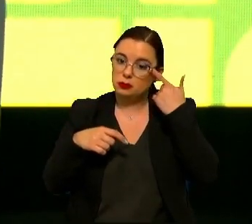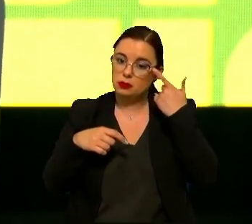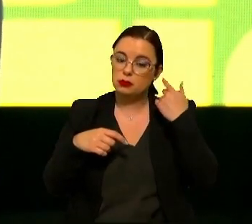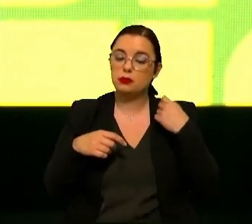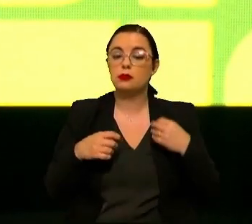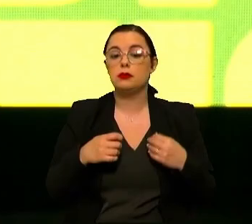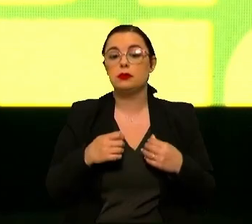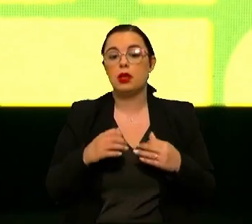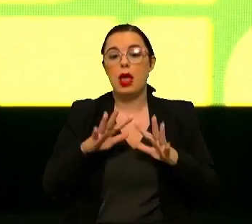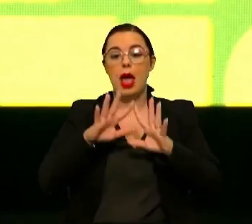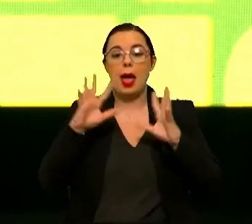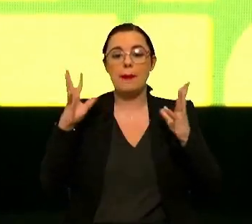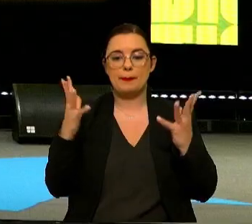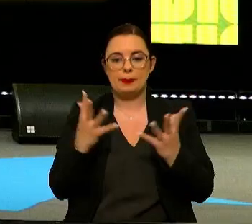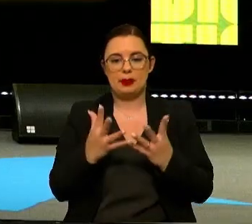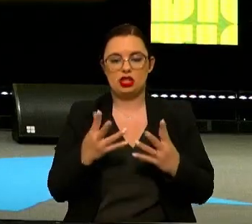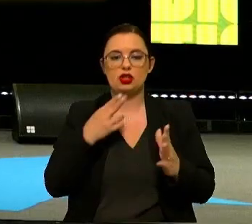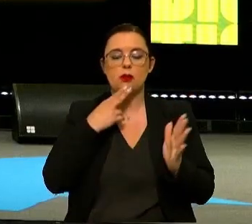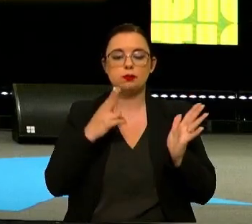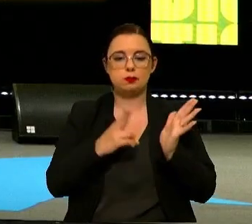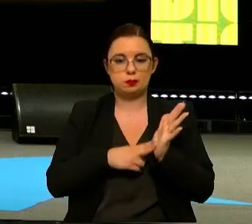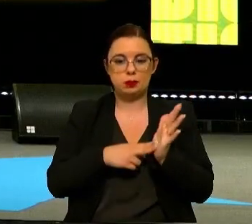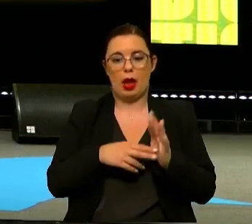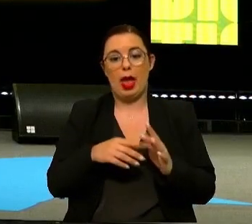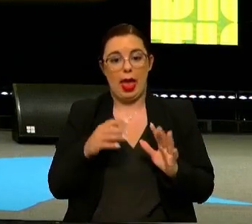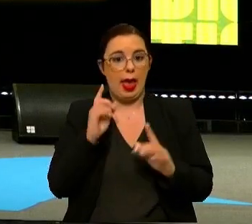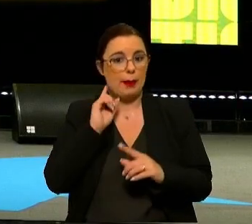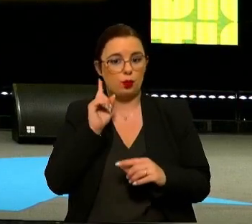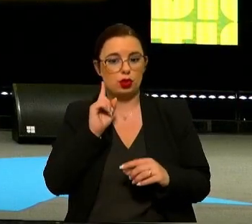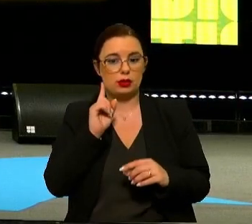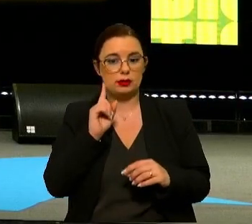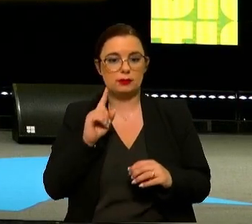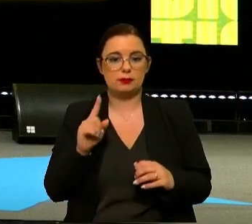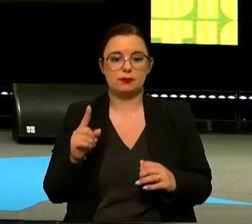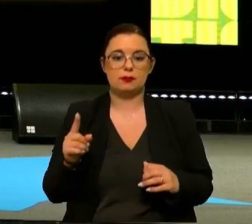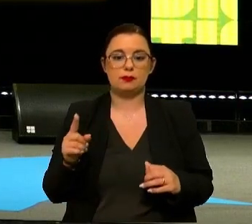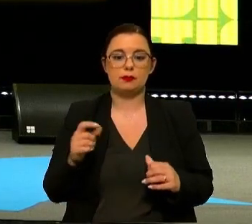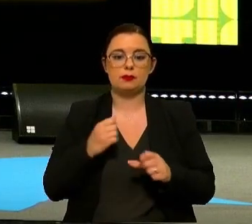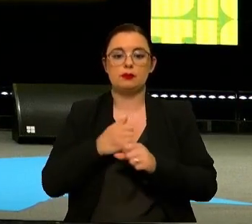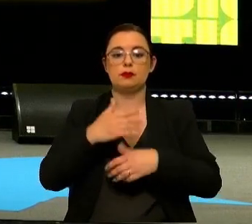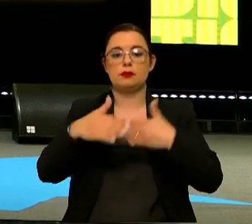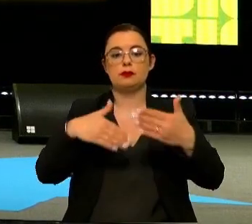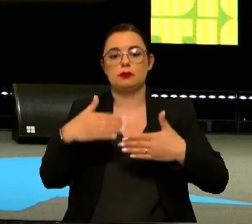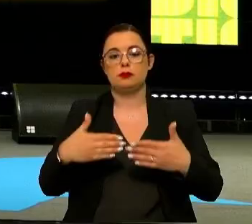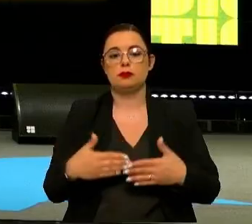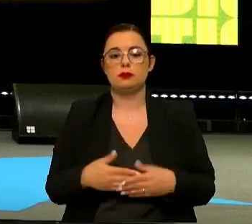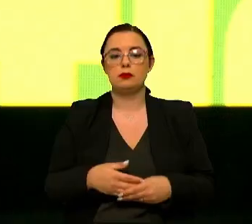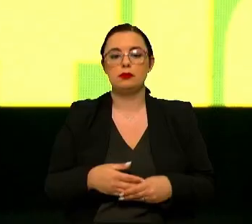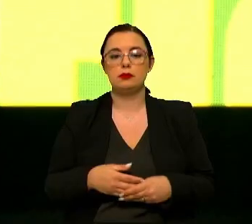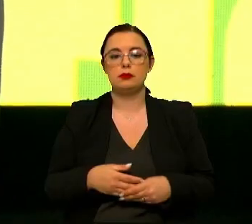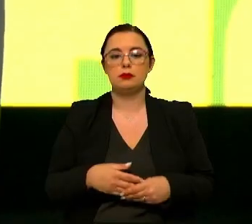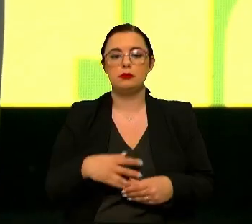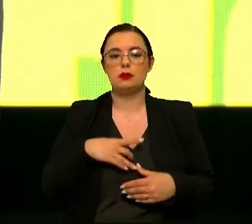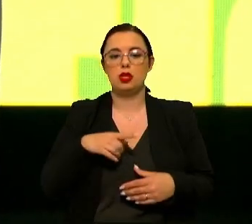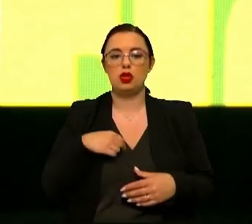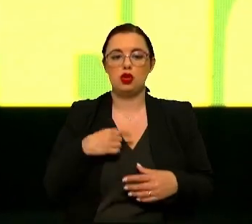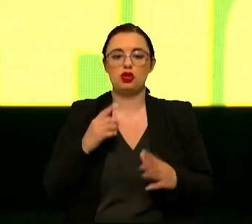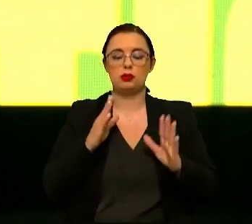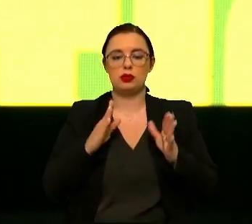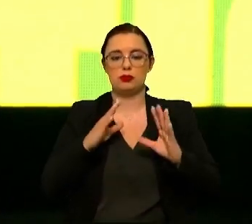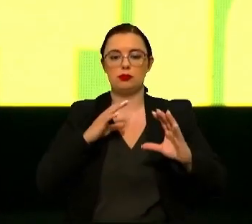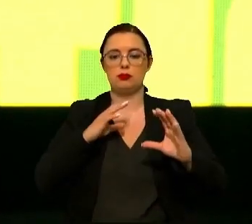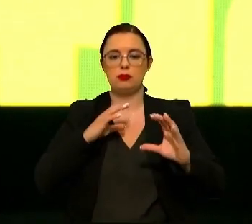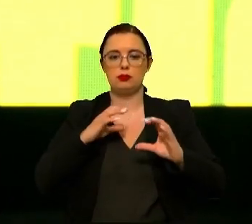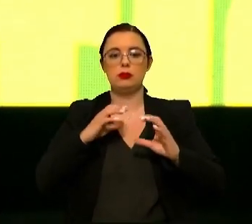testar em ambientes reais é imprescindível, de forma progressiva. E nós temos vindo a conversar